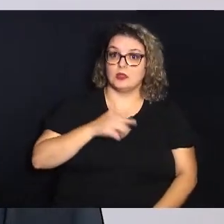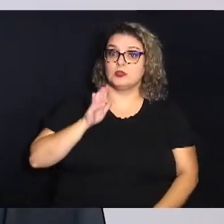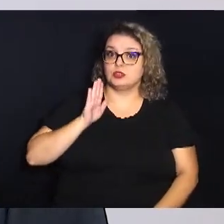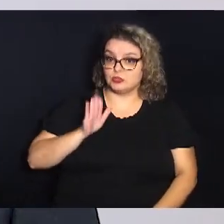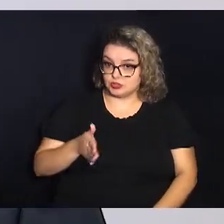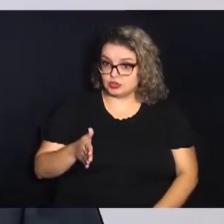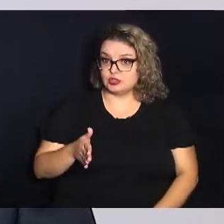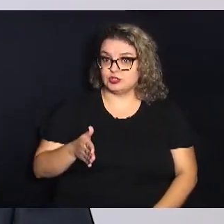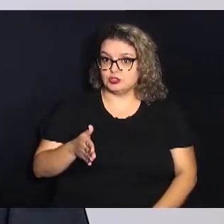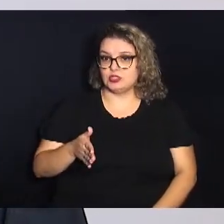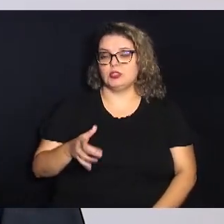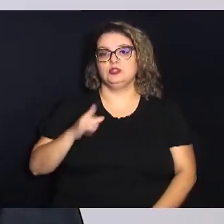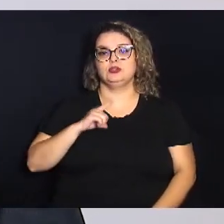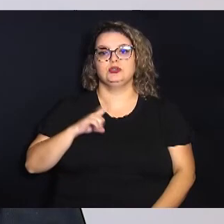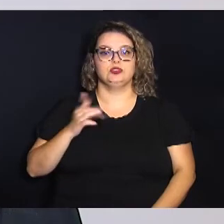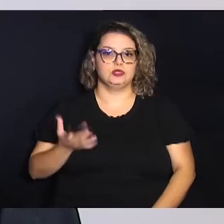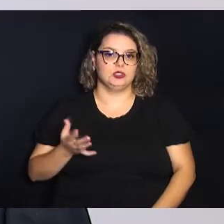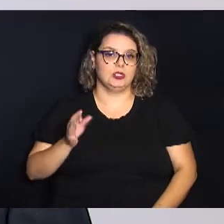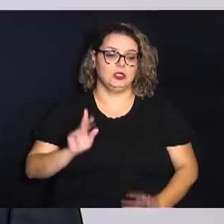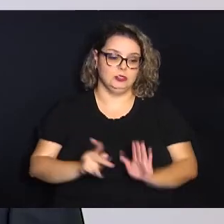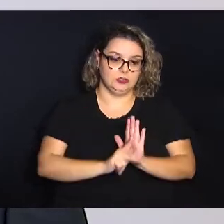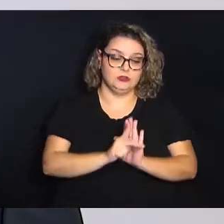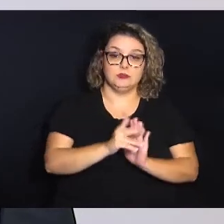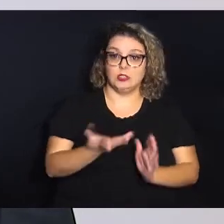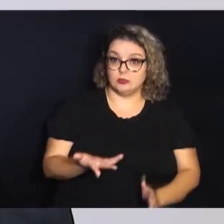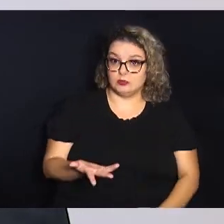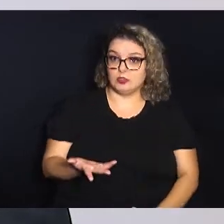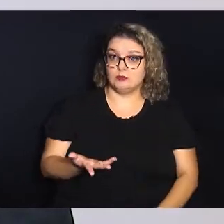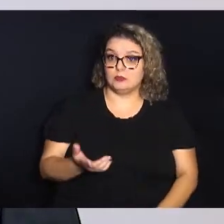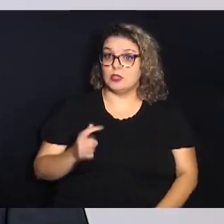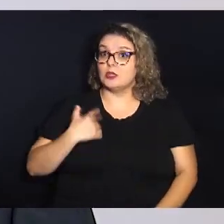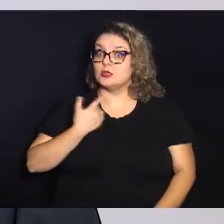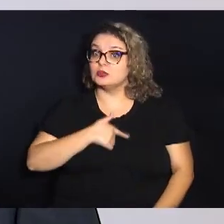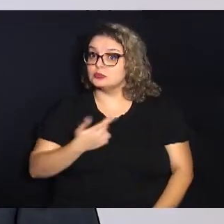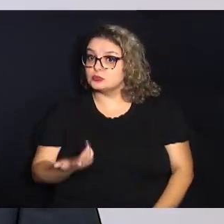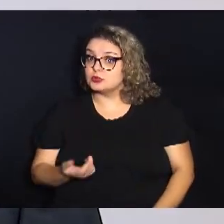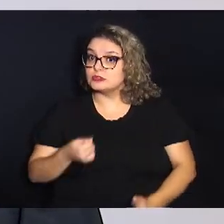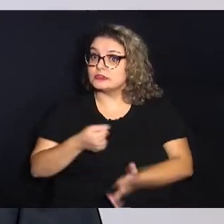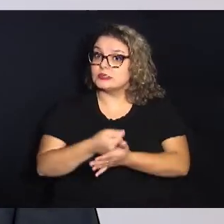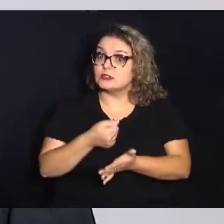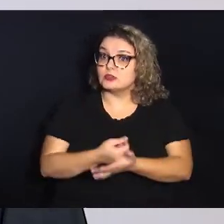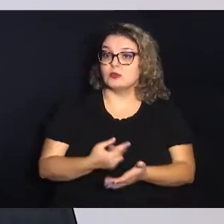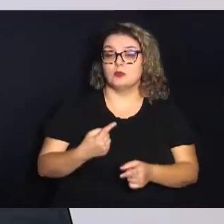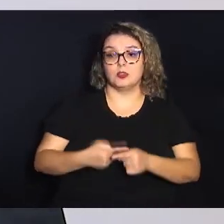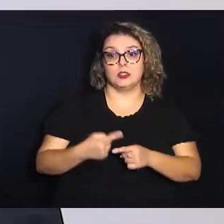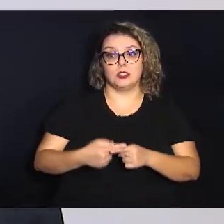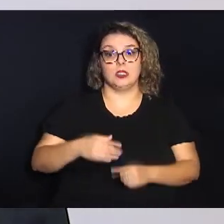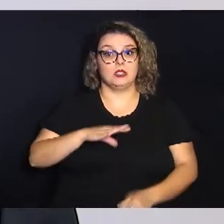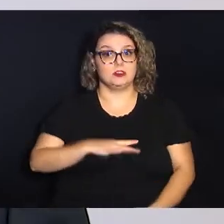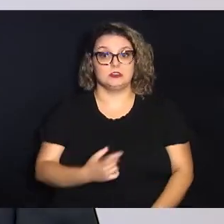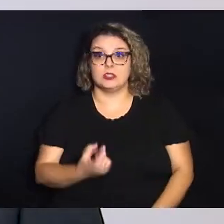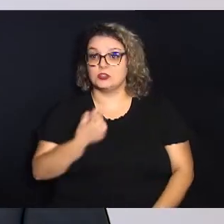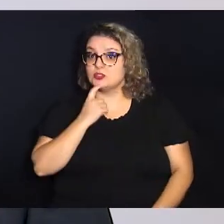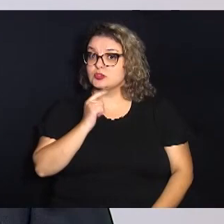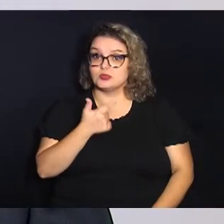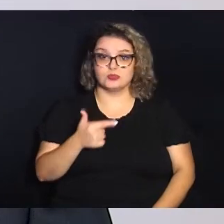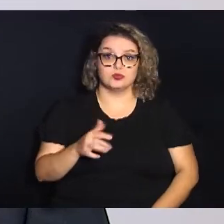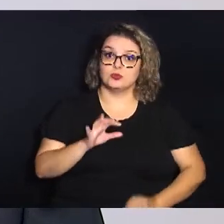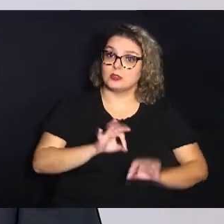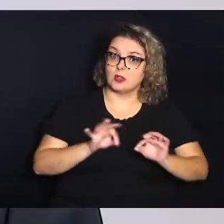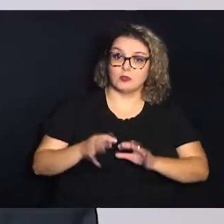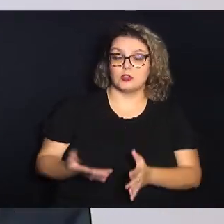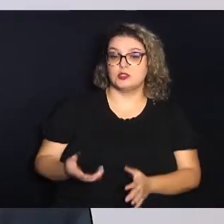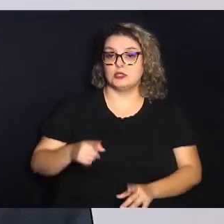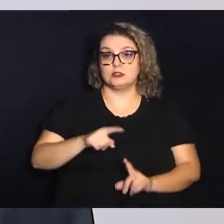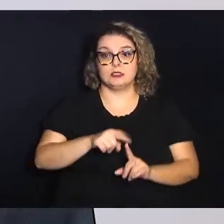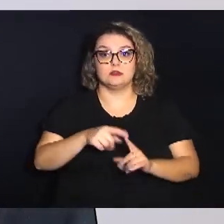que já tinham esses projetos e nós éramos muito cobrados, porque a cidade de Campinas não tem um